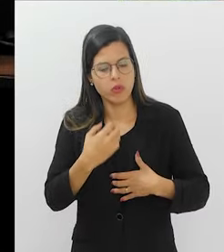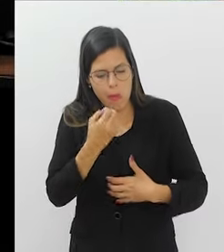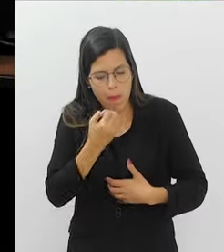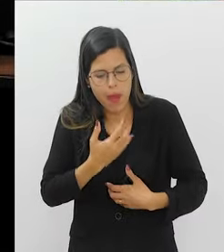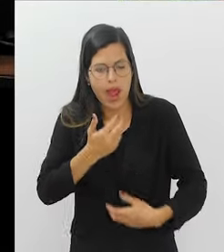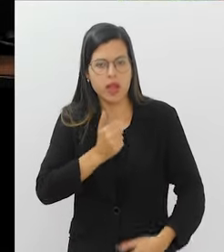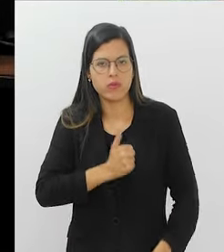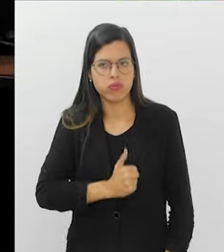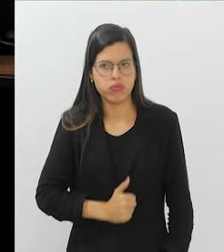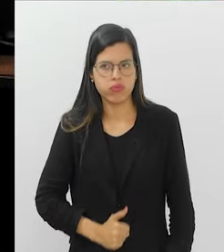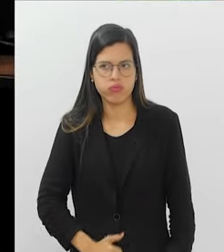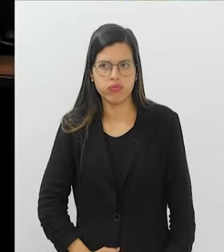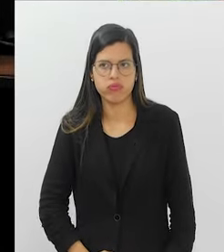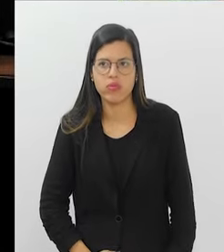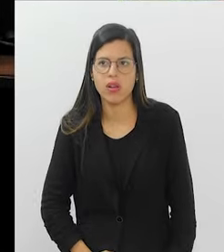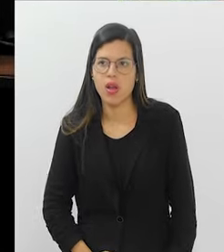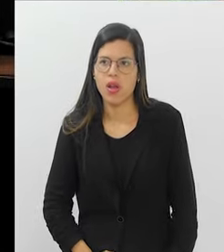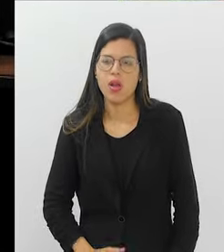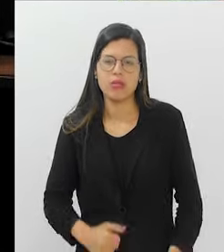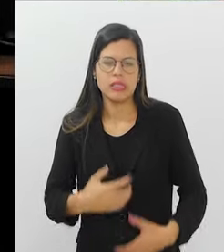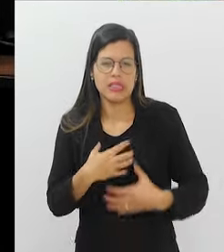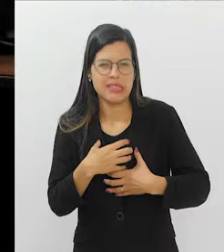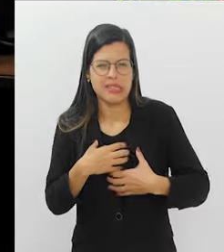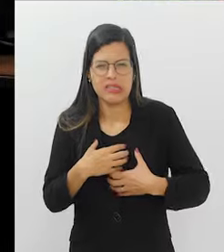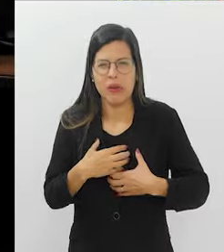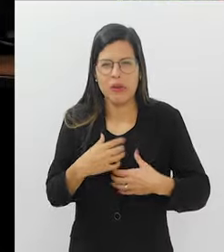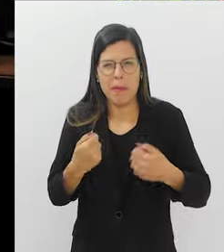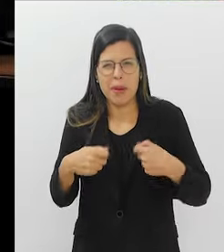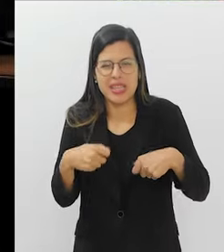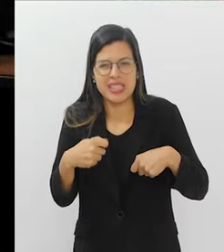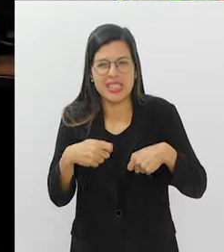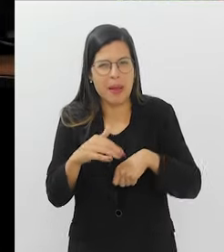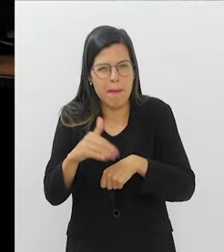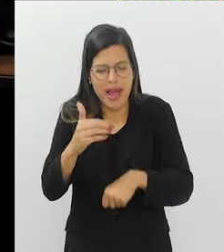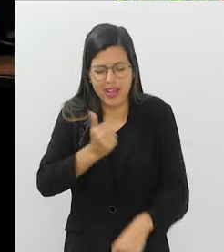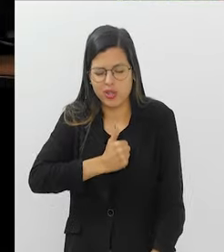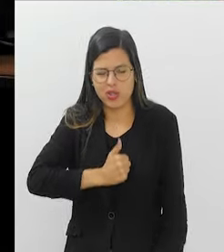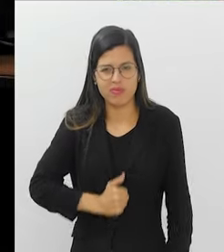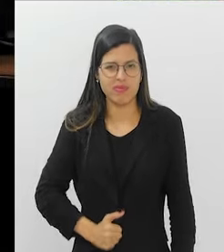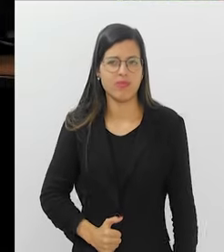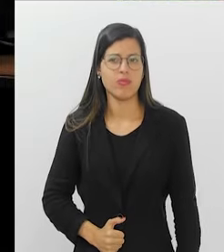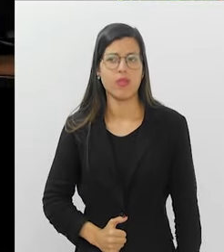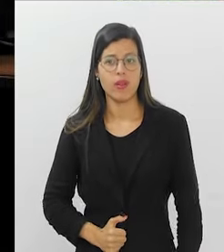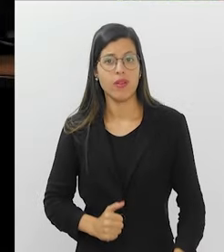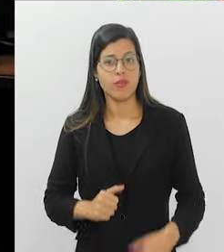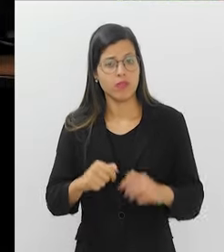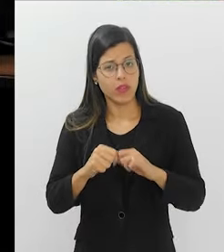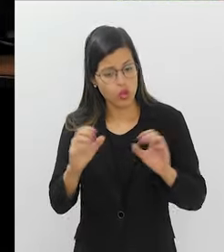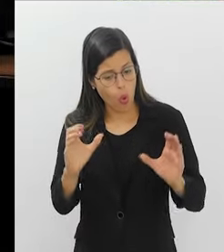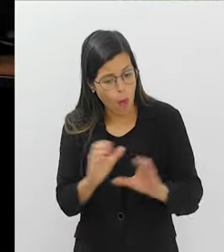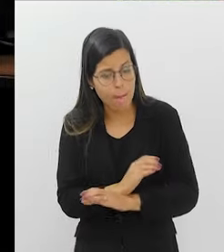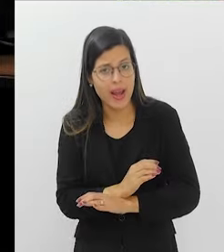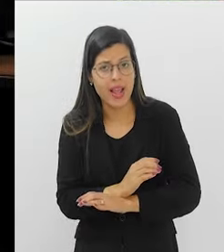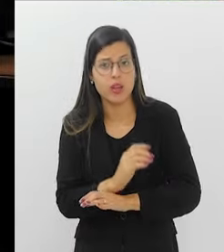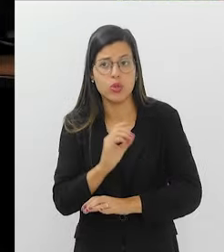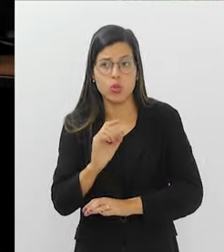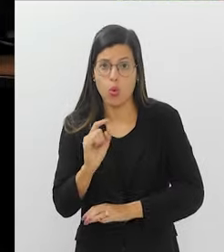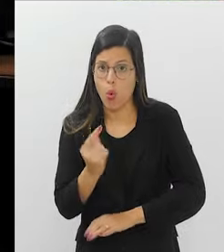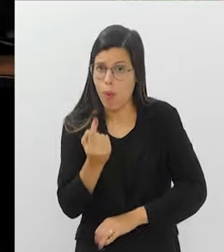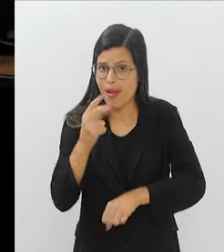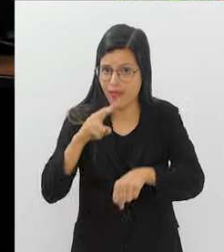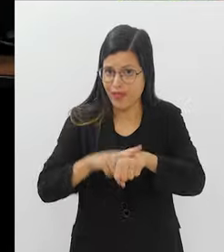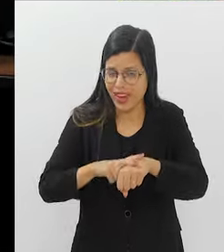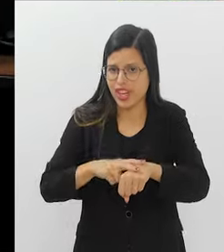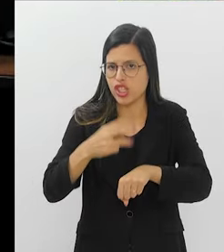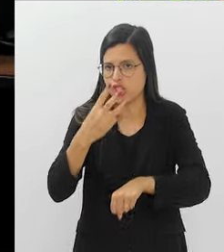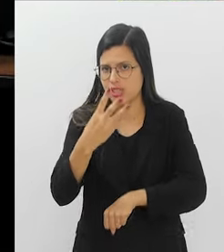sentiu que saiu tudo direitinho, não ficou com aquela sensação de que tem coisa ali ainda para sair. Fez dessa forma completa, pelo